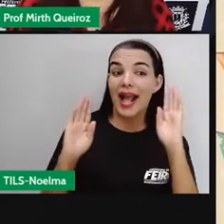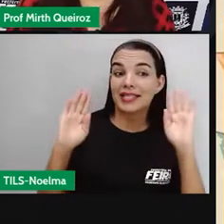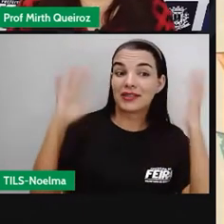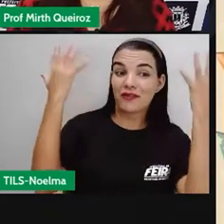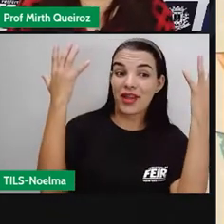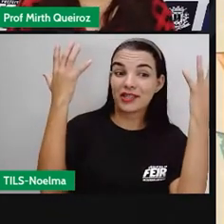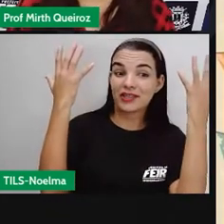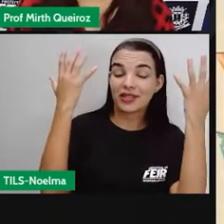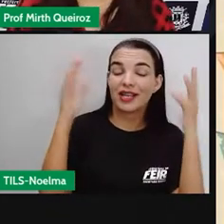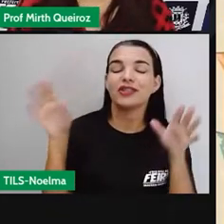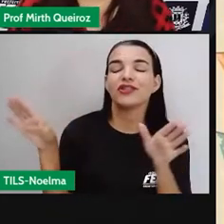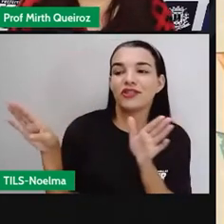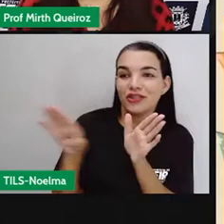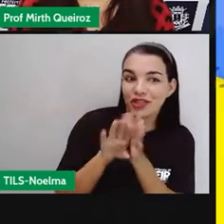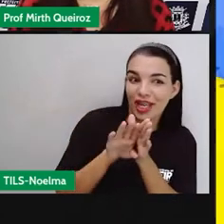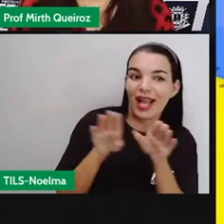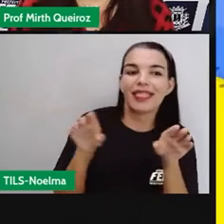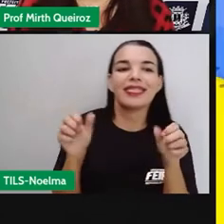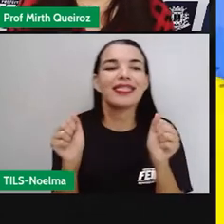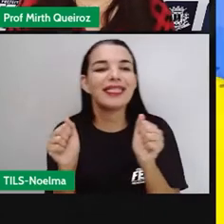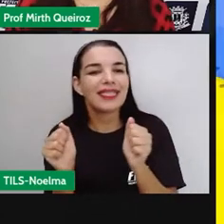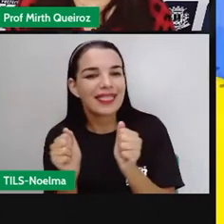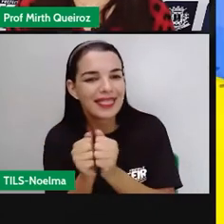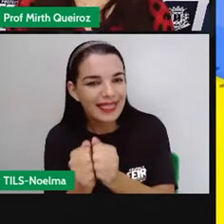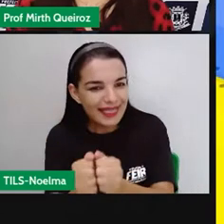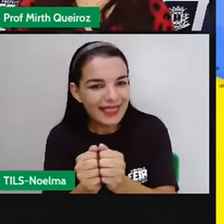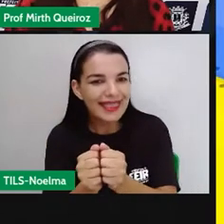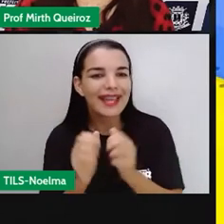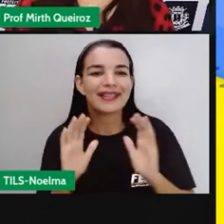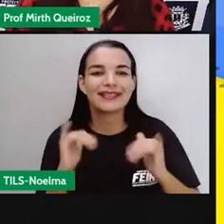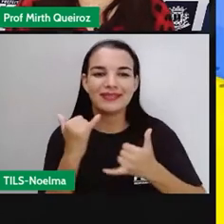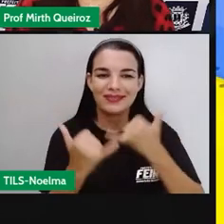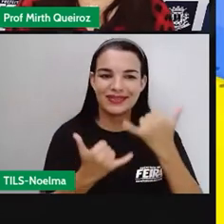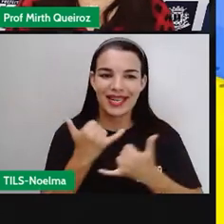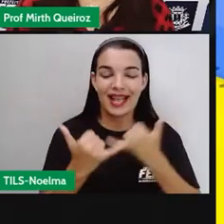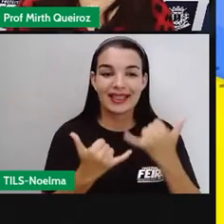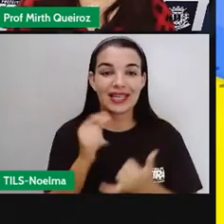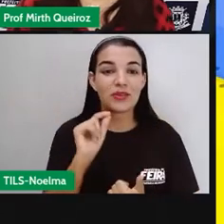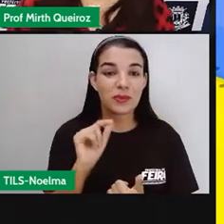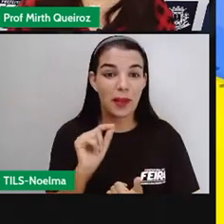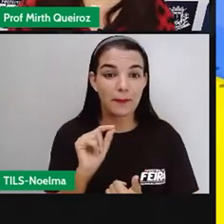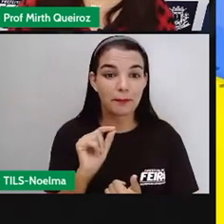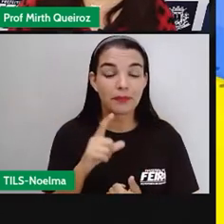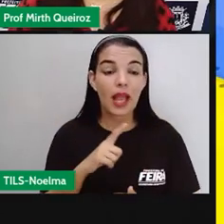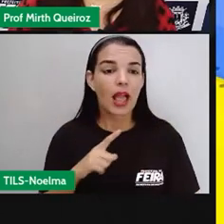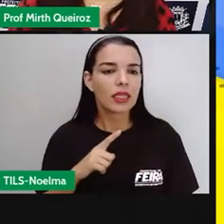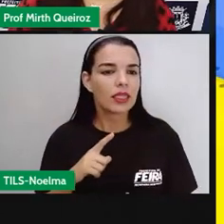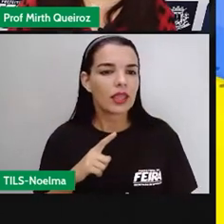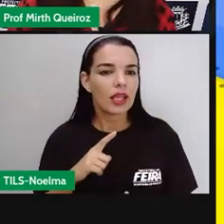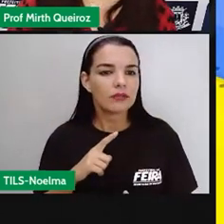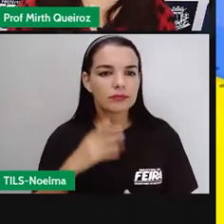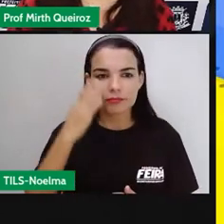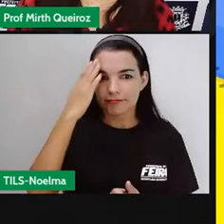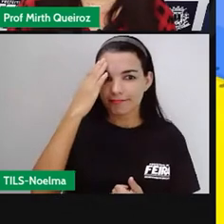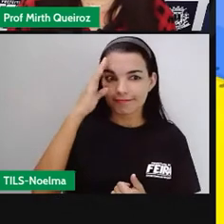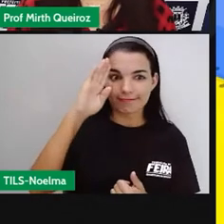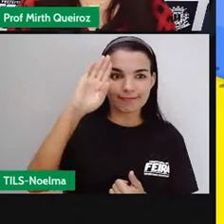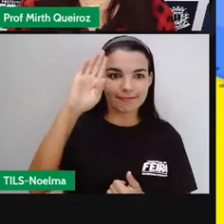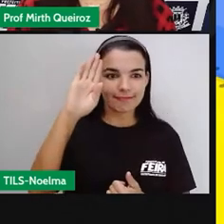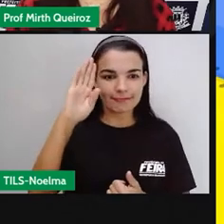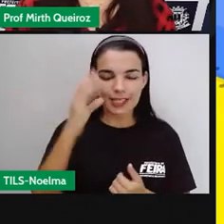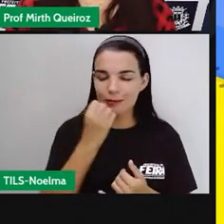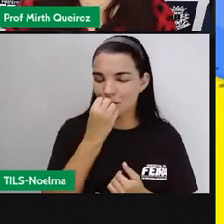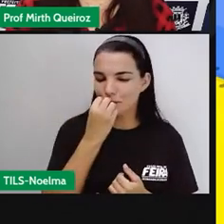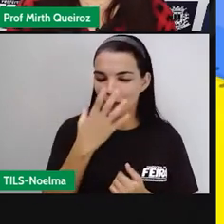as brincadeiras de festa junina. As brincadeiras juninas são elementos essenciais de um bom